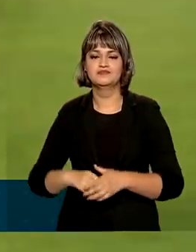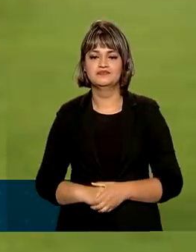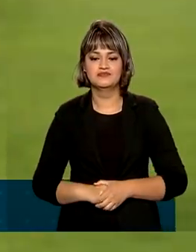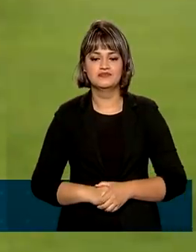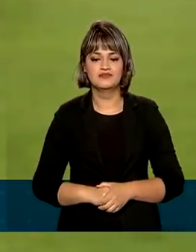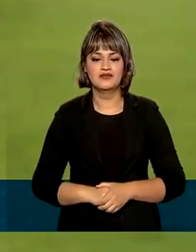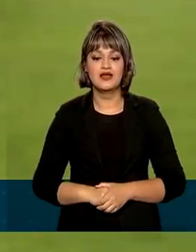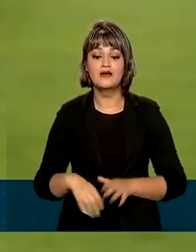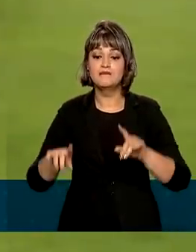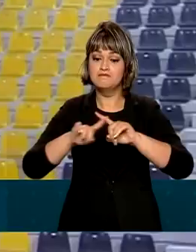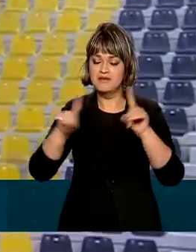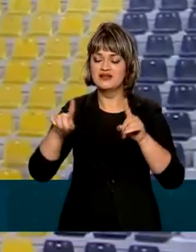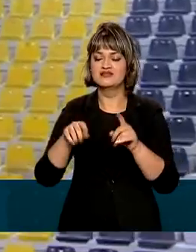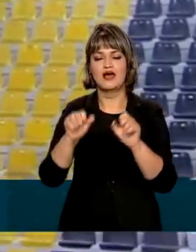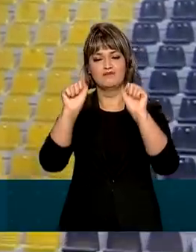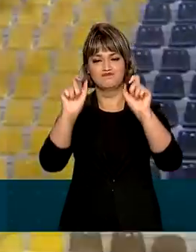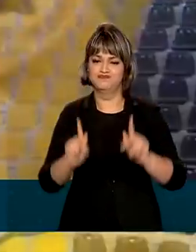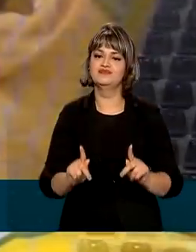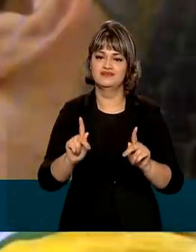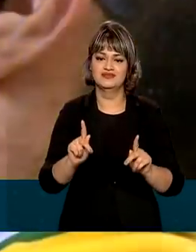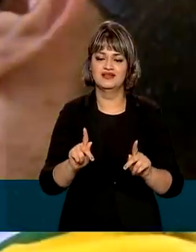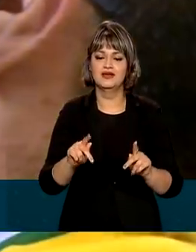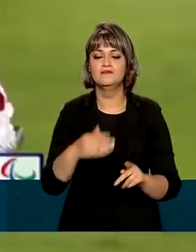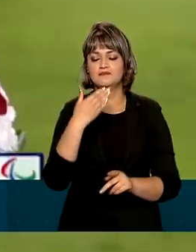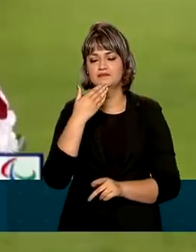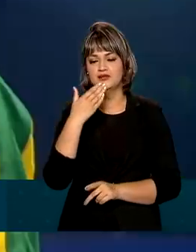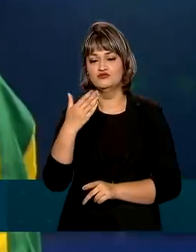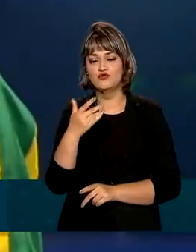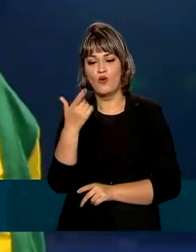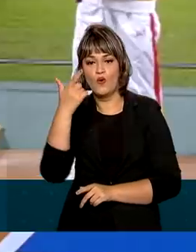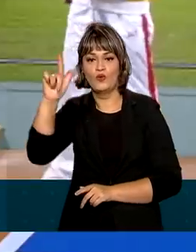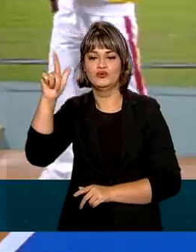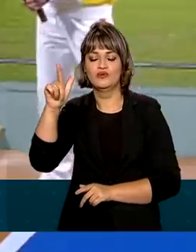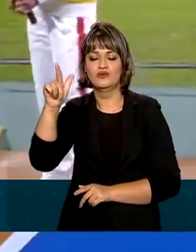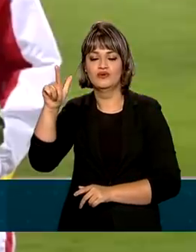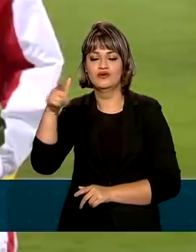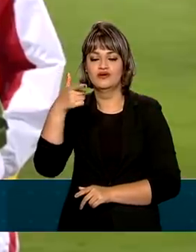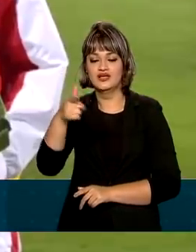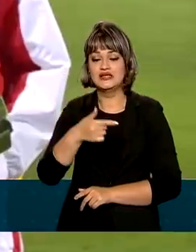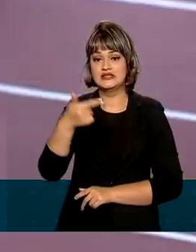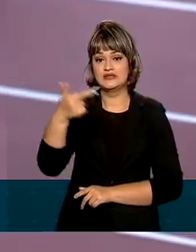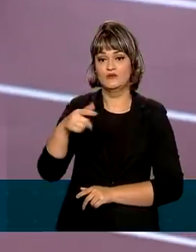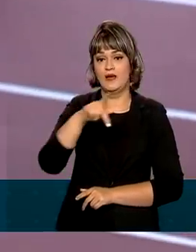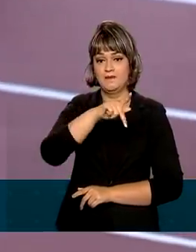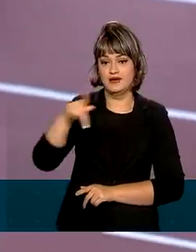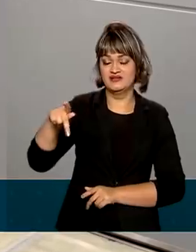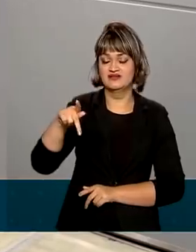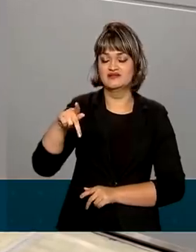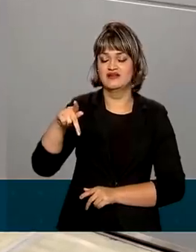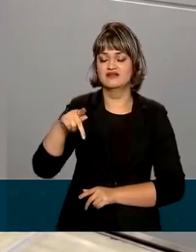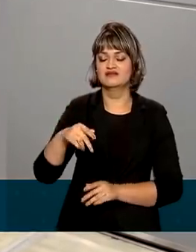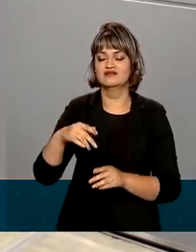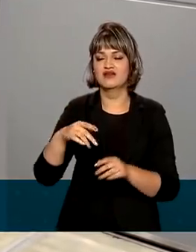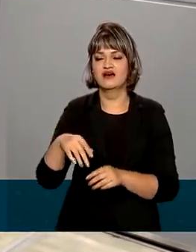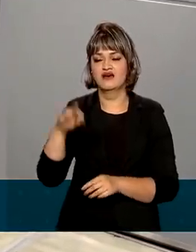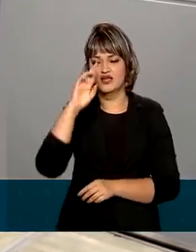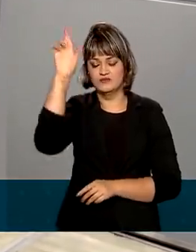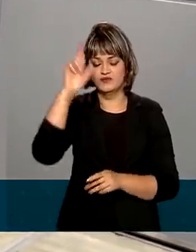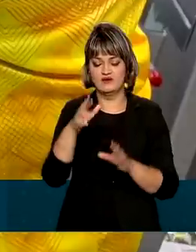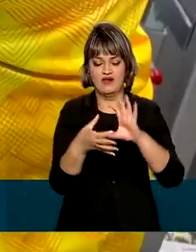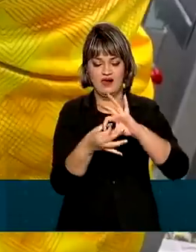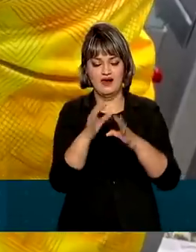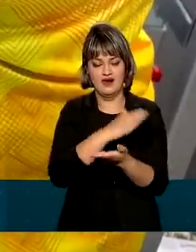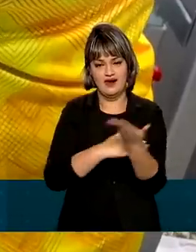Mas decidiu aposentar as sapatilhas para assumir no início do ano a vice-presidência do Comitê Paralímpico Brasileiro. As